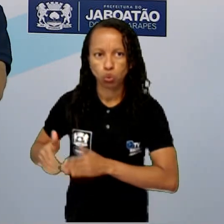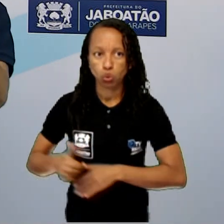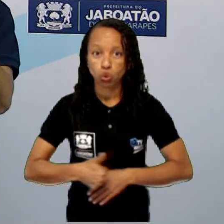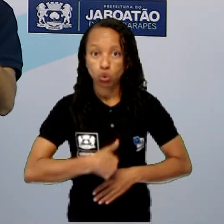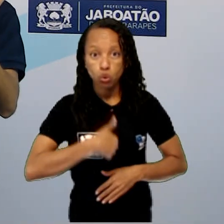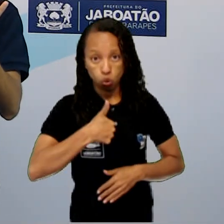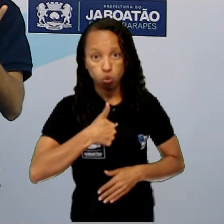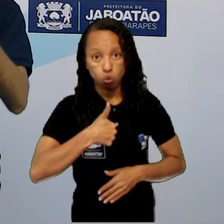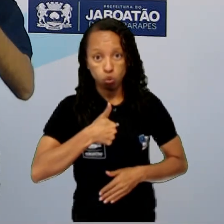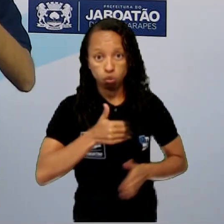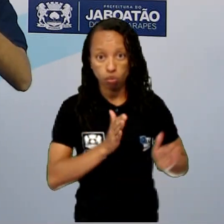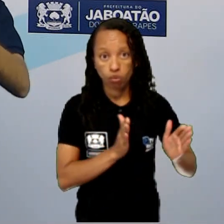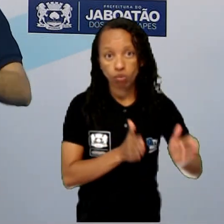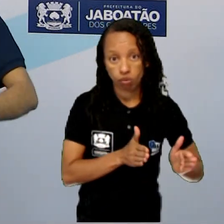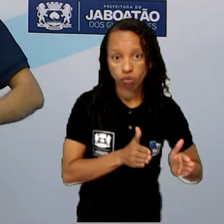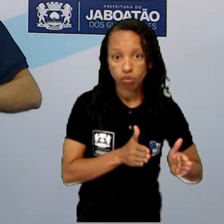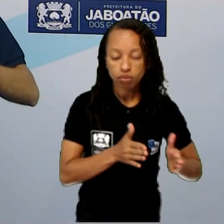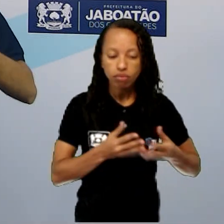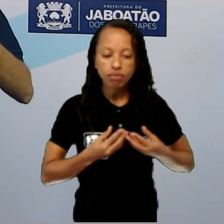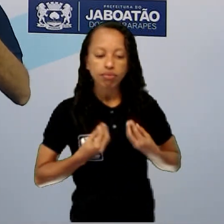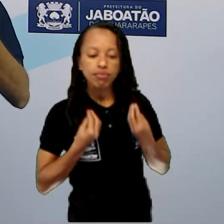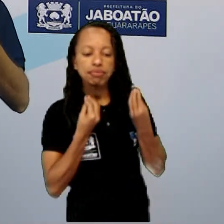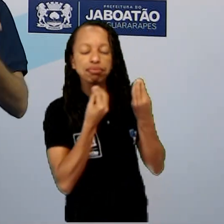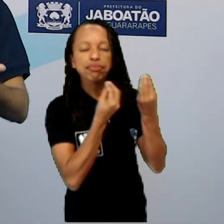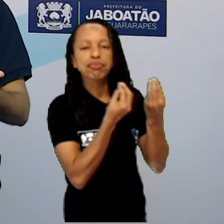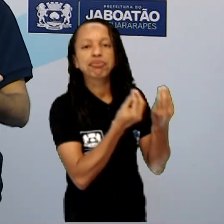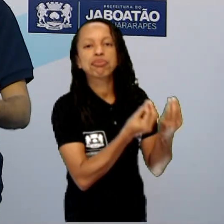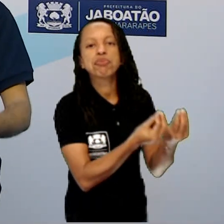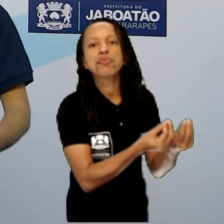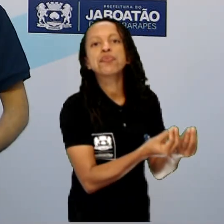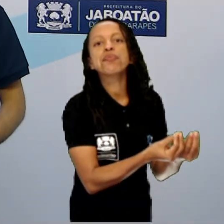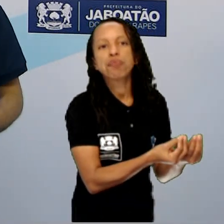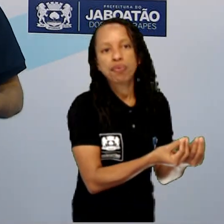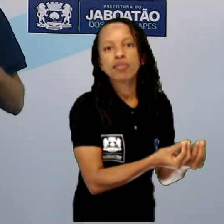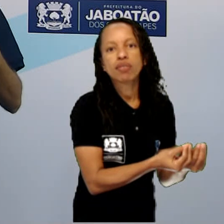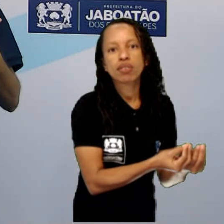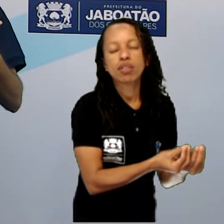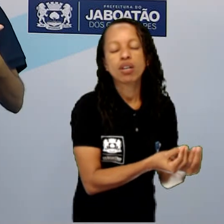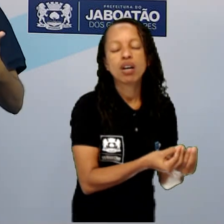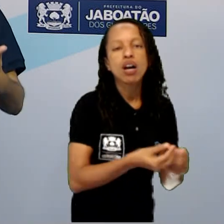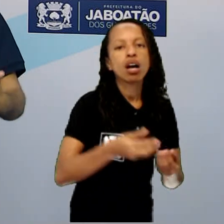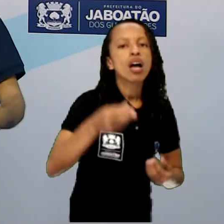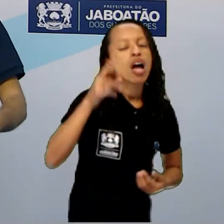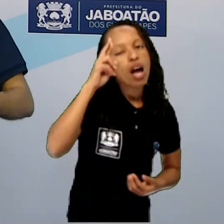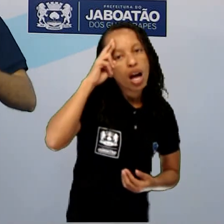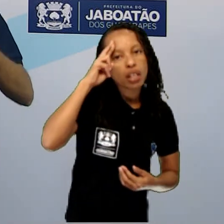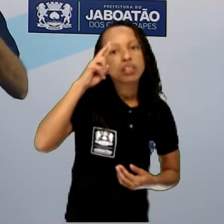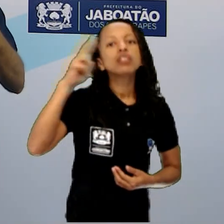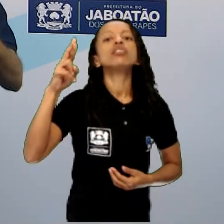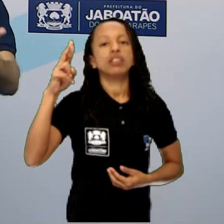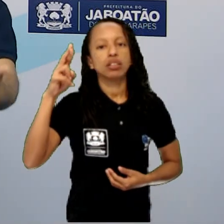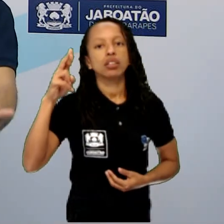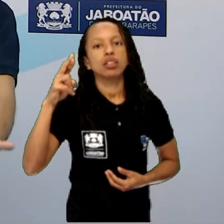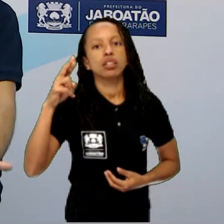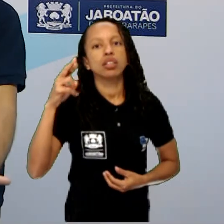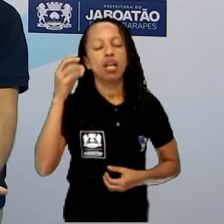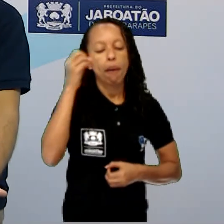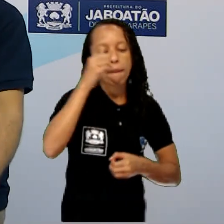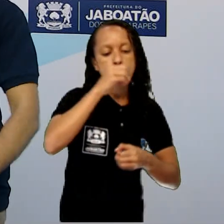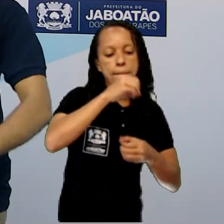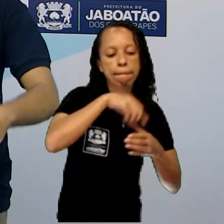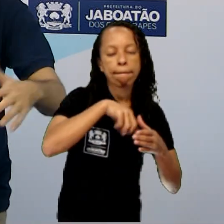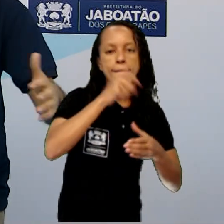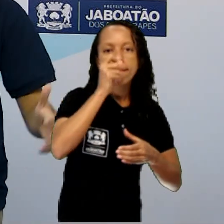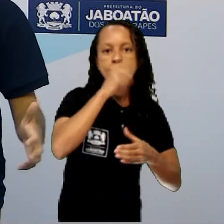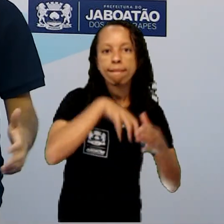seis, eles doaram essas terras pra senhores, pra eles plantarem naquele lugar,